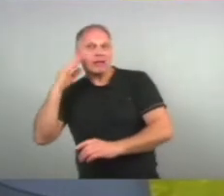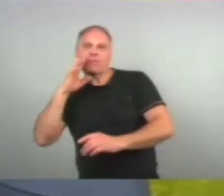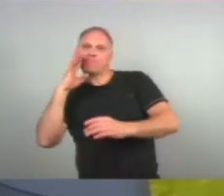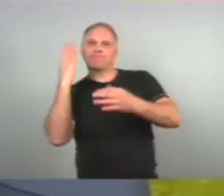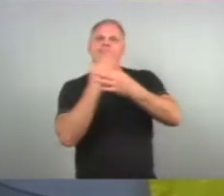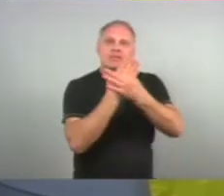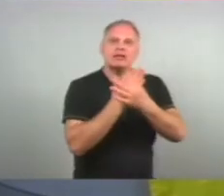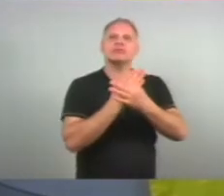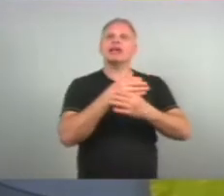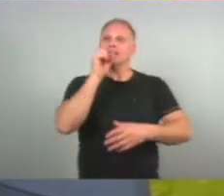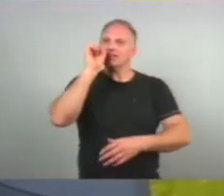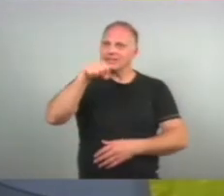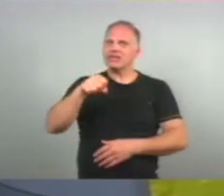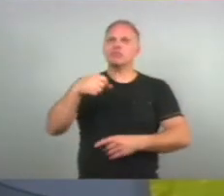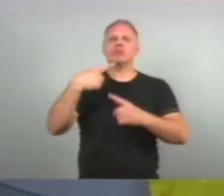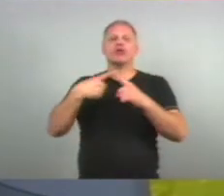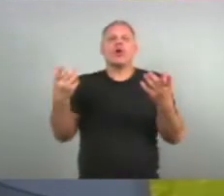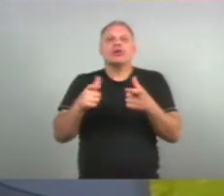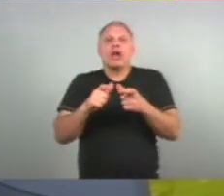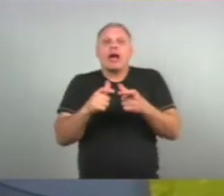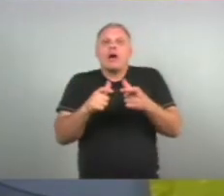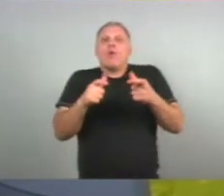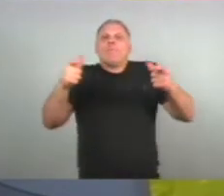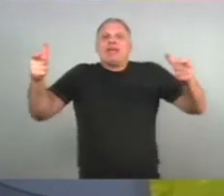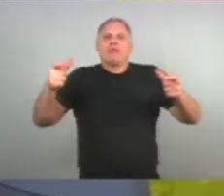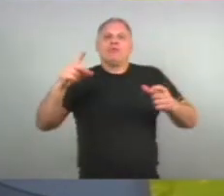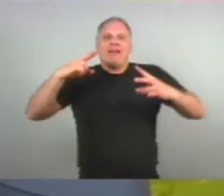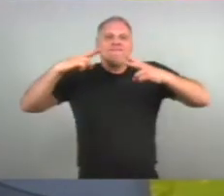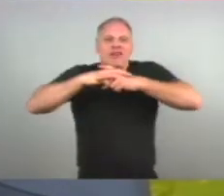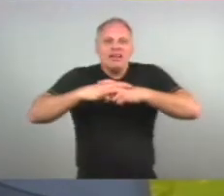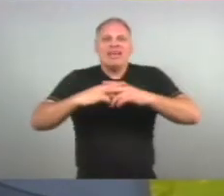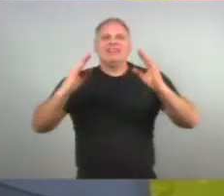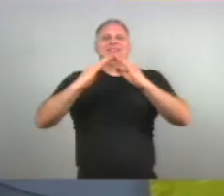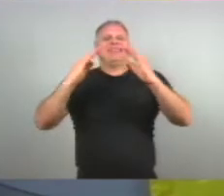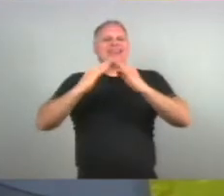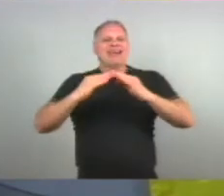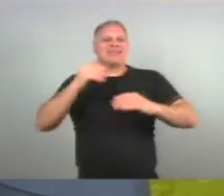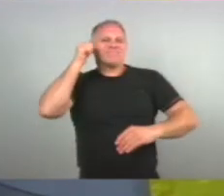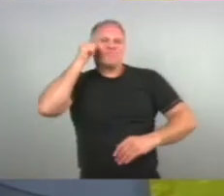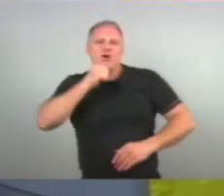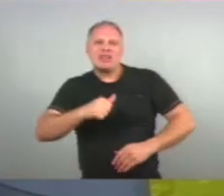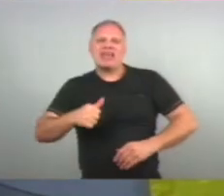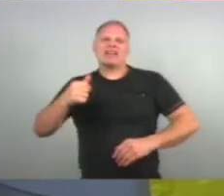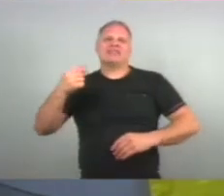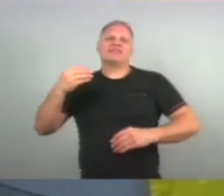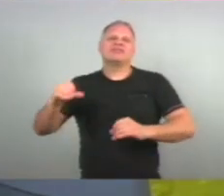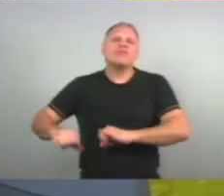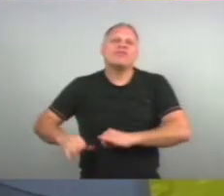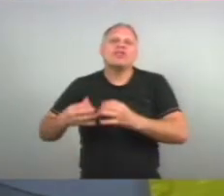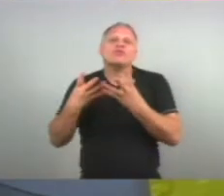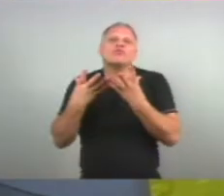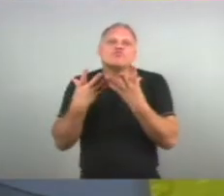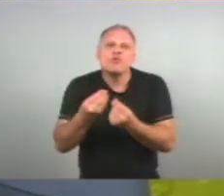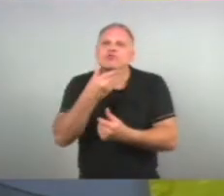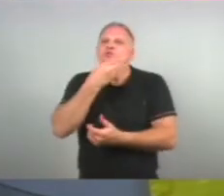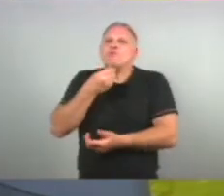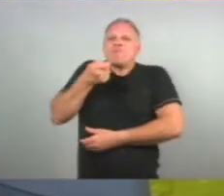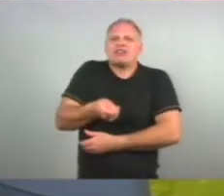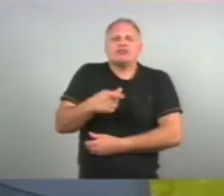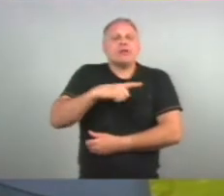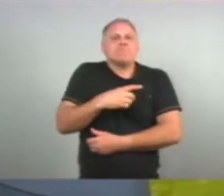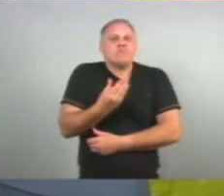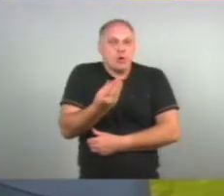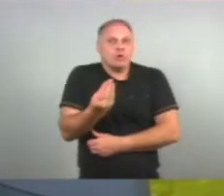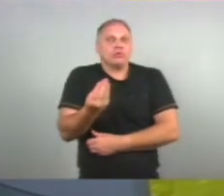Da quantidade De violência doméstica E violência E casos de machismo Entre outros Que andaram acontecendo Principalmente E